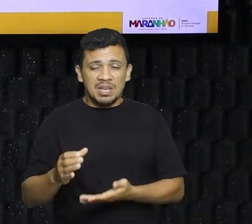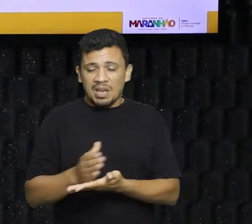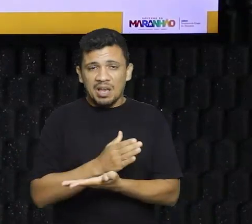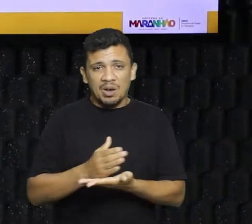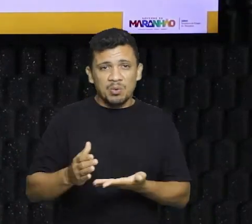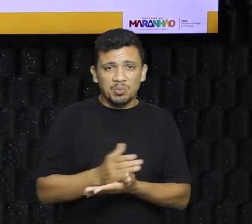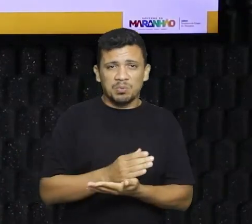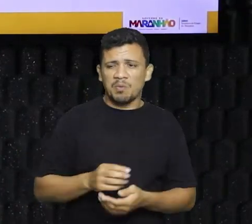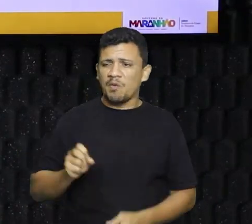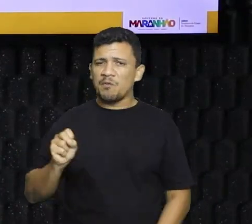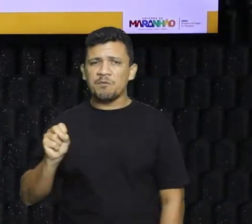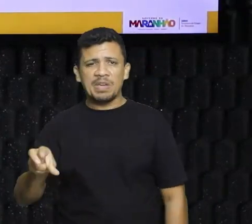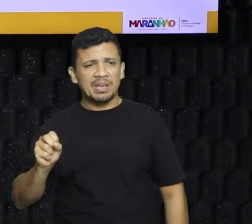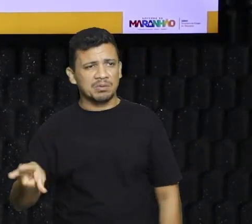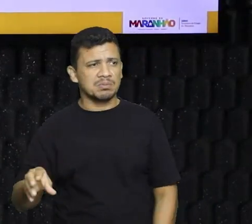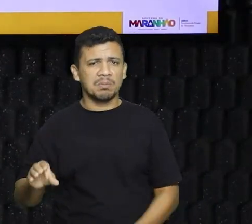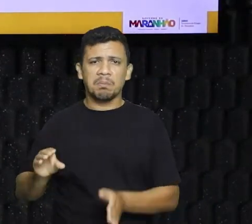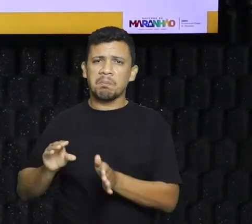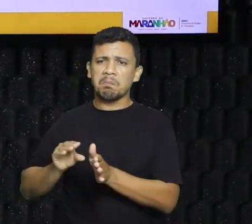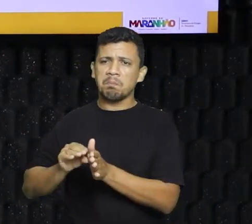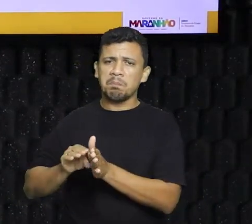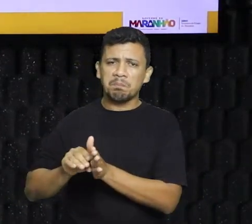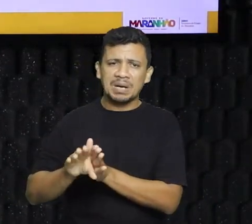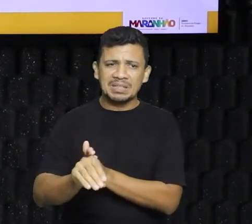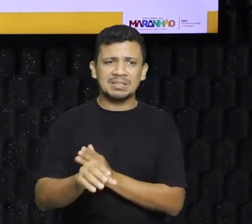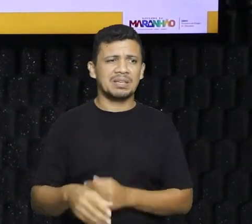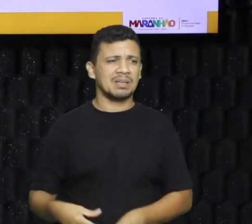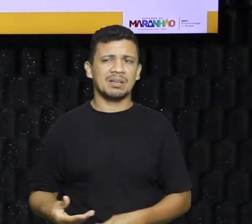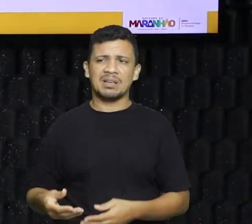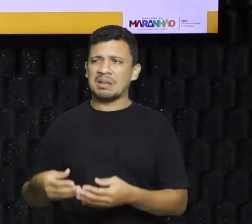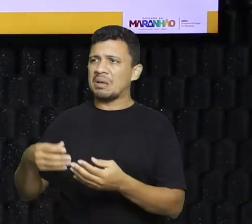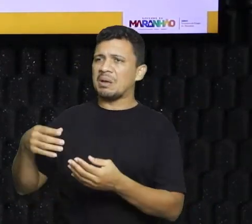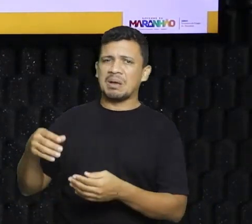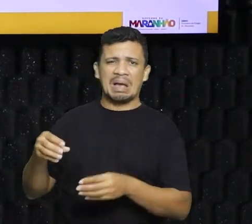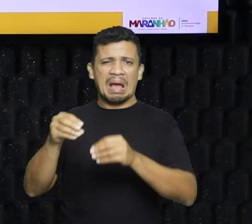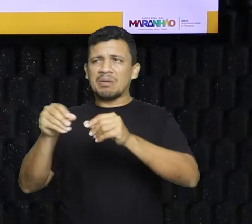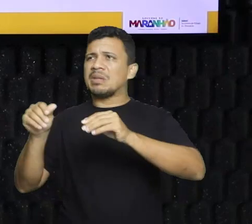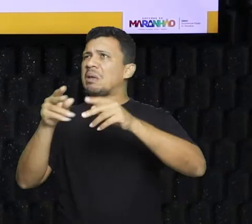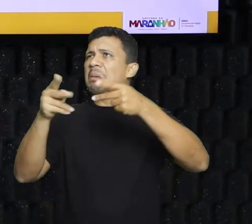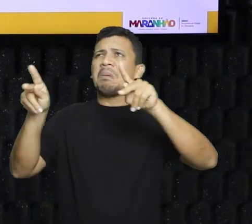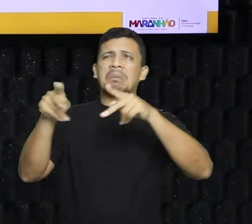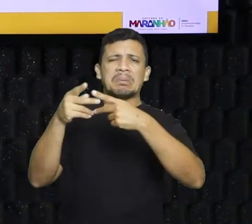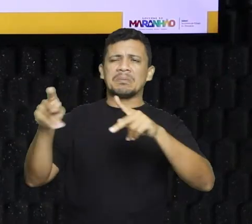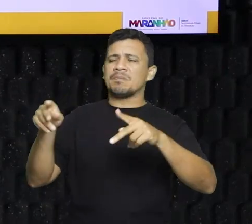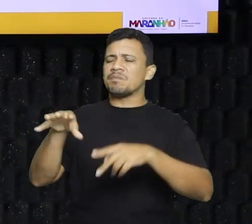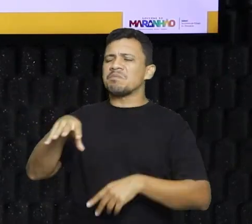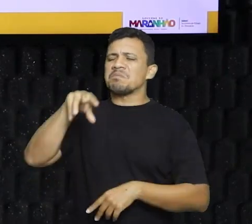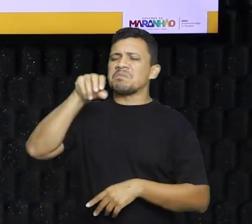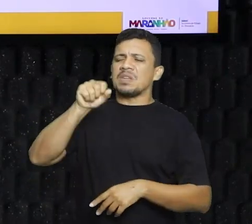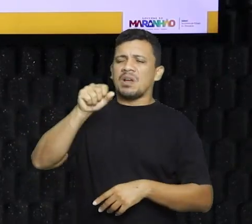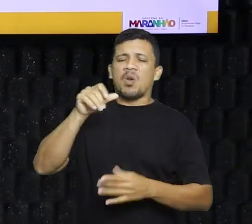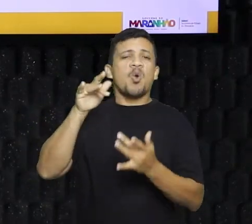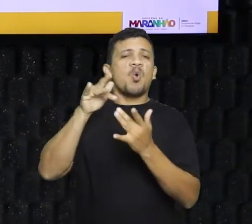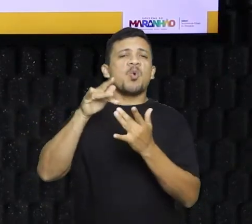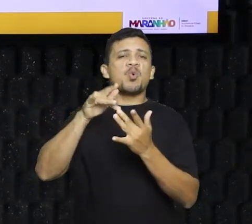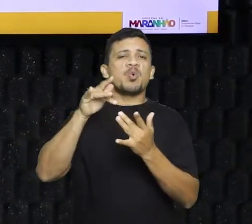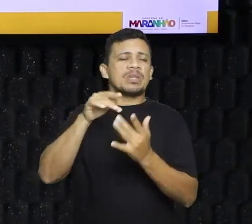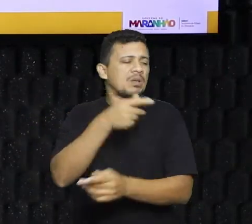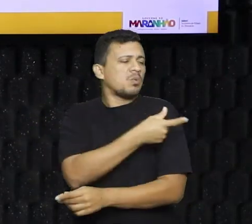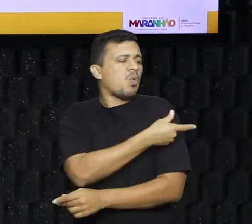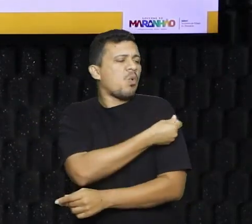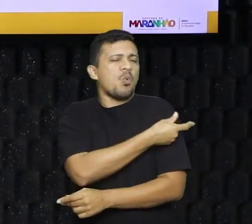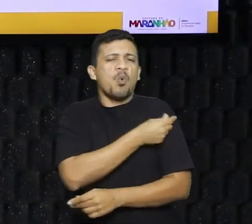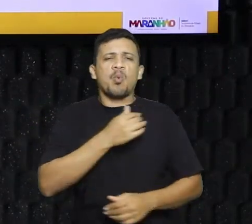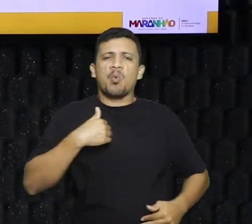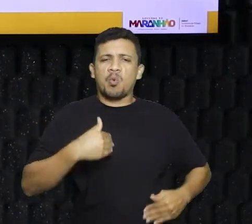externo, como vírus, bactéria, poeira, qualquer coisa, se entrar em contato com as estruturas internas do